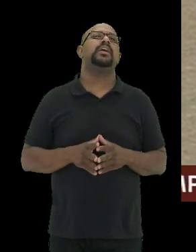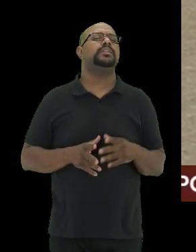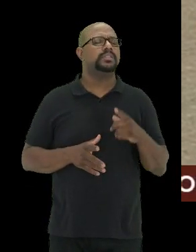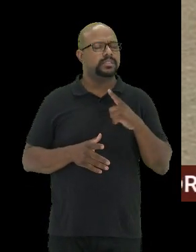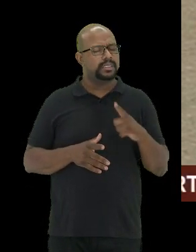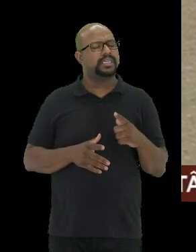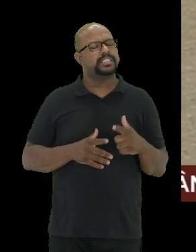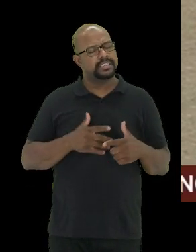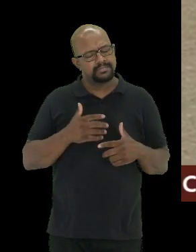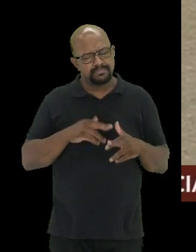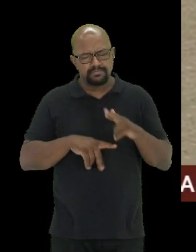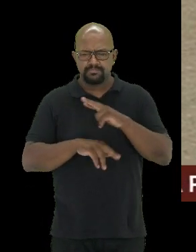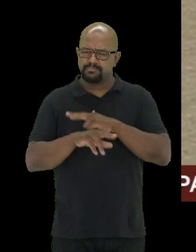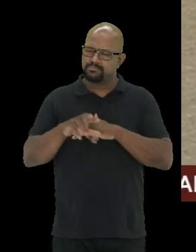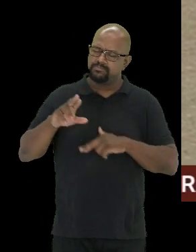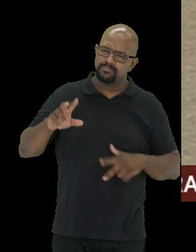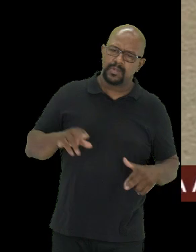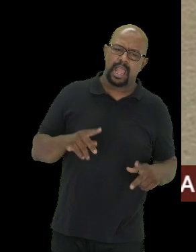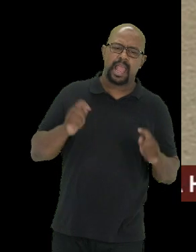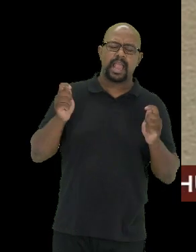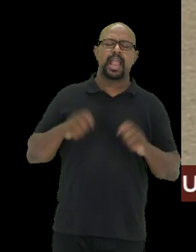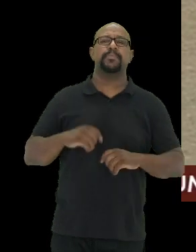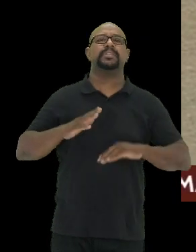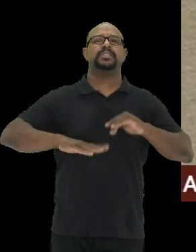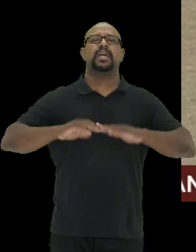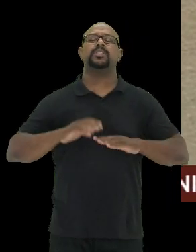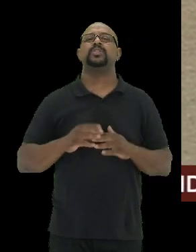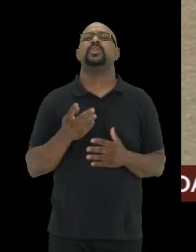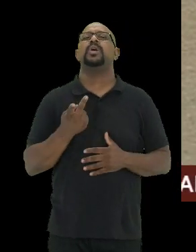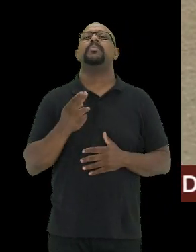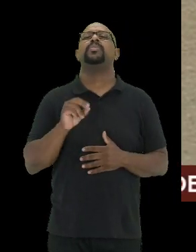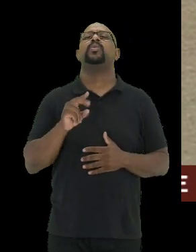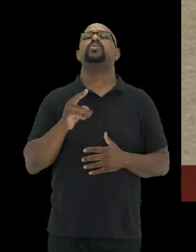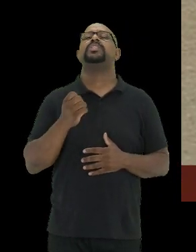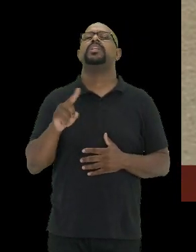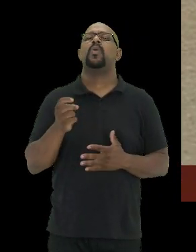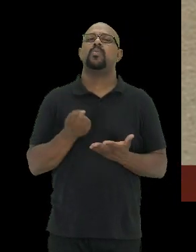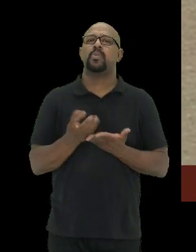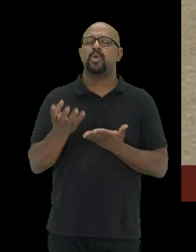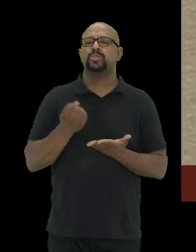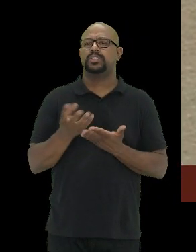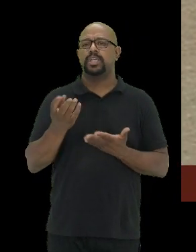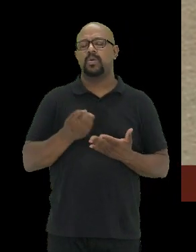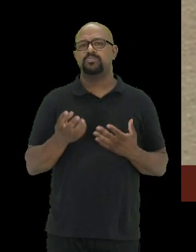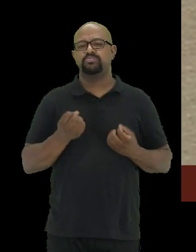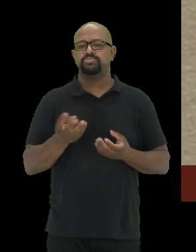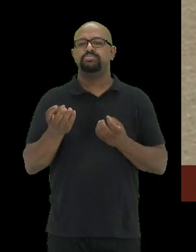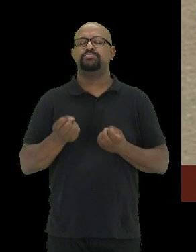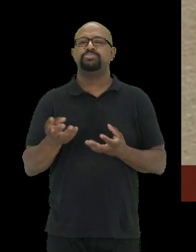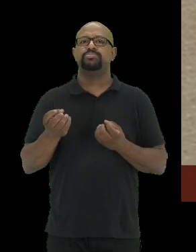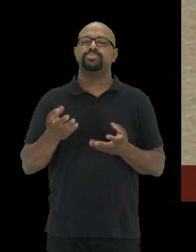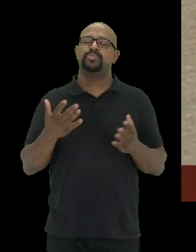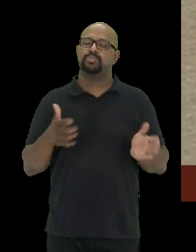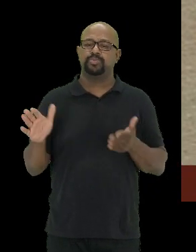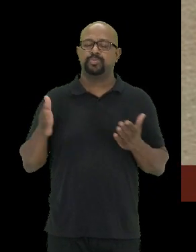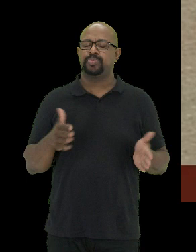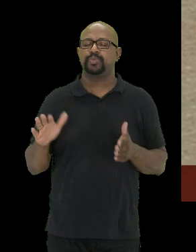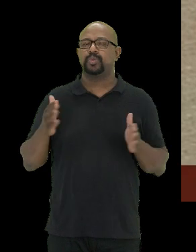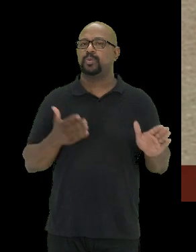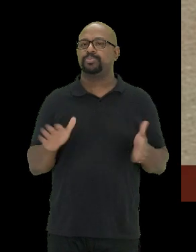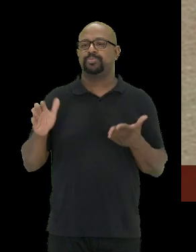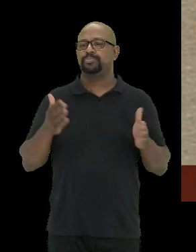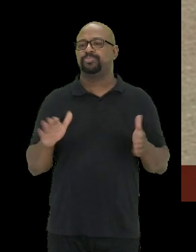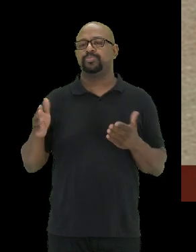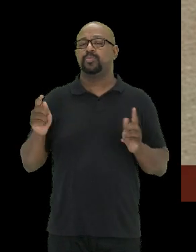diversificar a capacidade de produção e poder